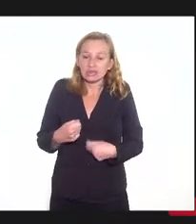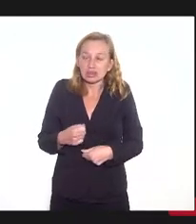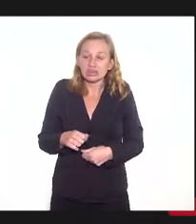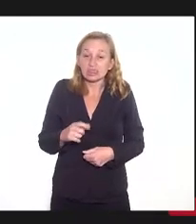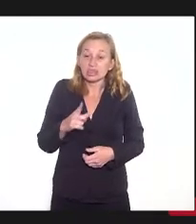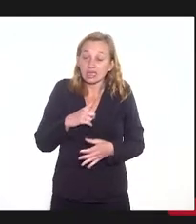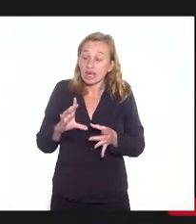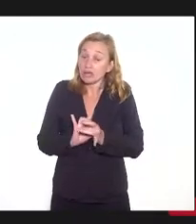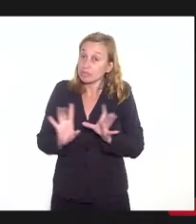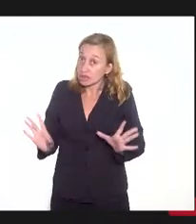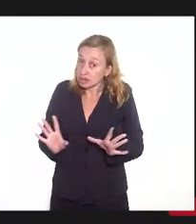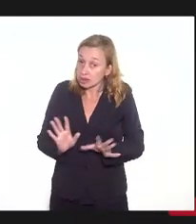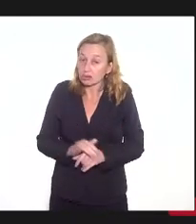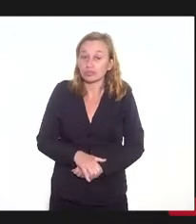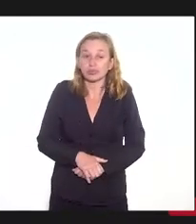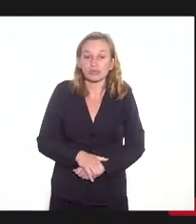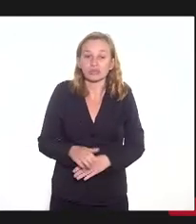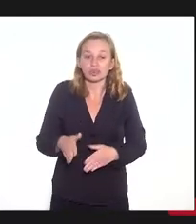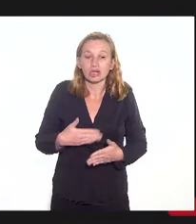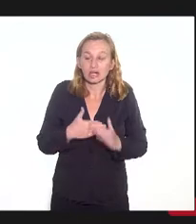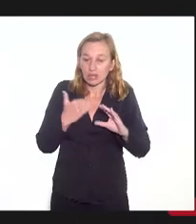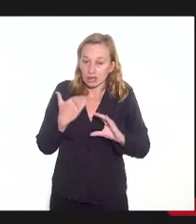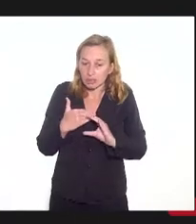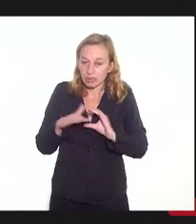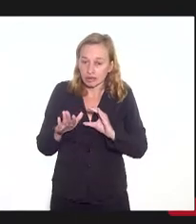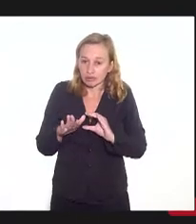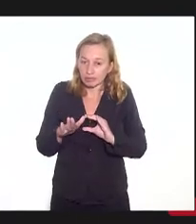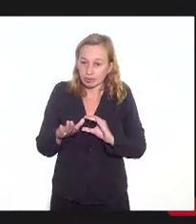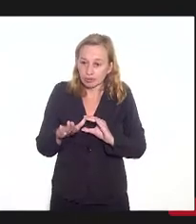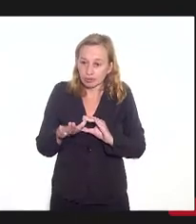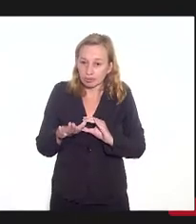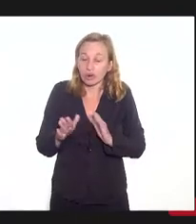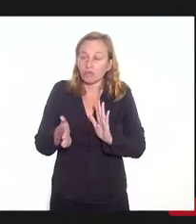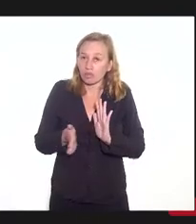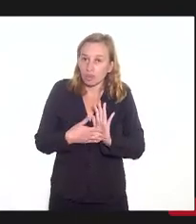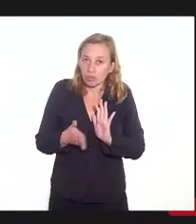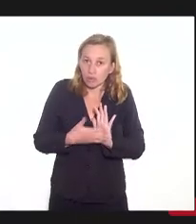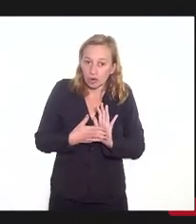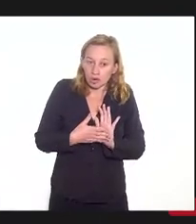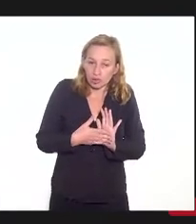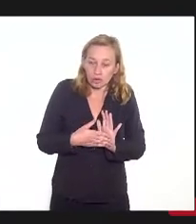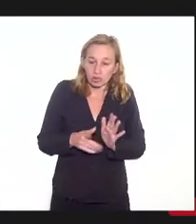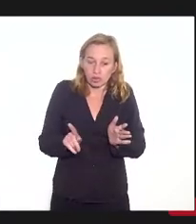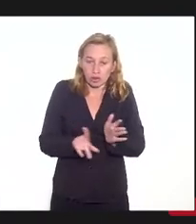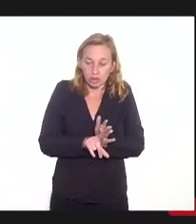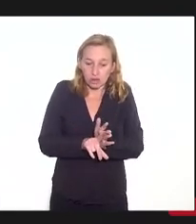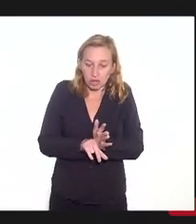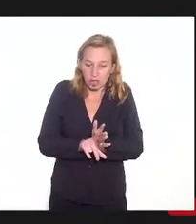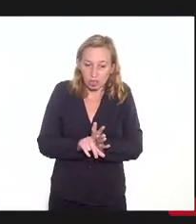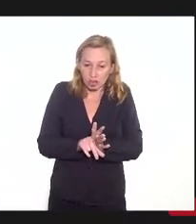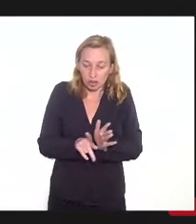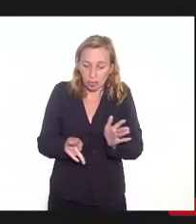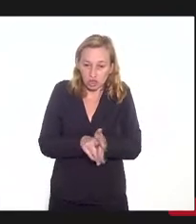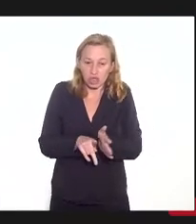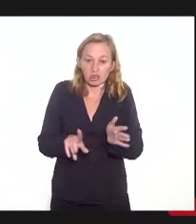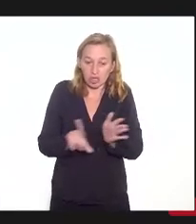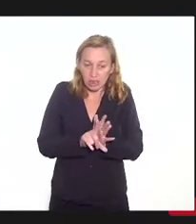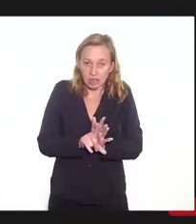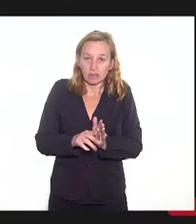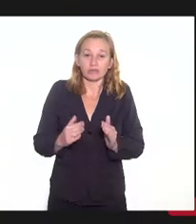autorização, nós encaminhamos até uma proposta de projeto de lei para a Casa Civil, está lá para